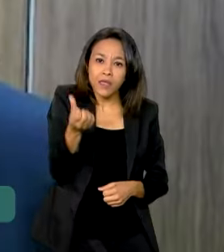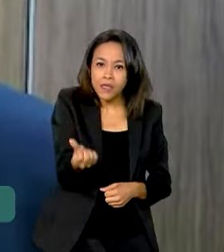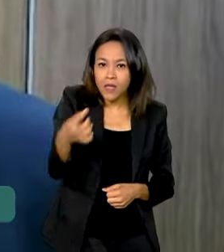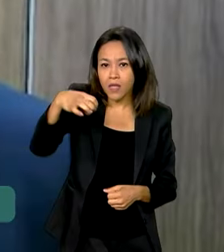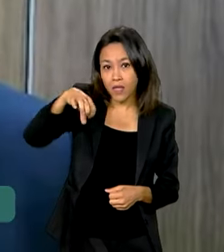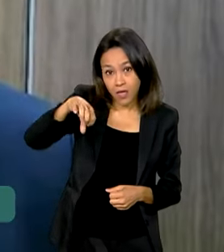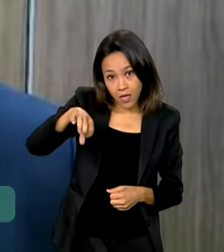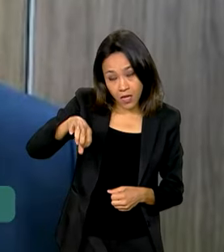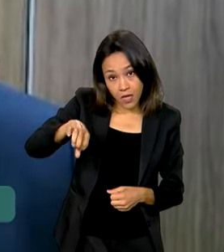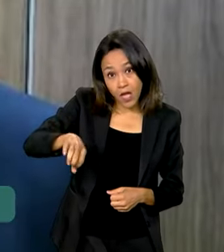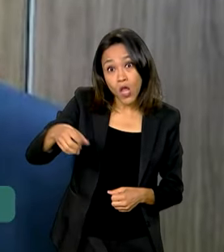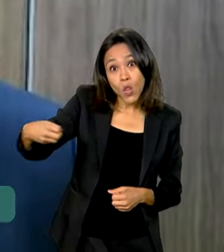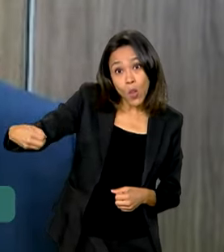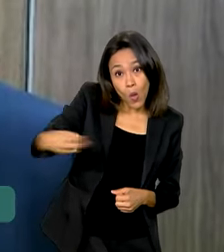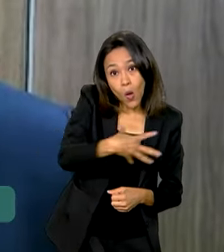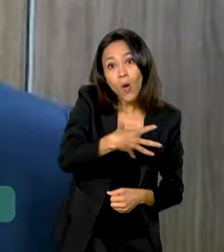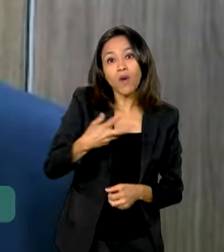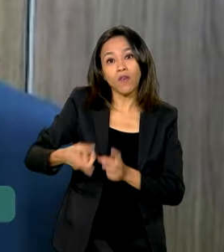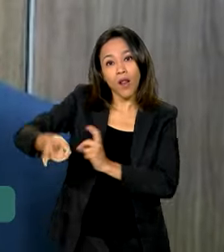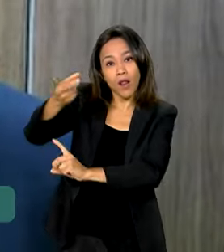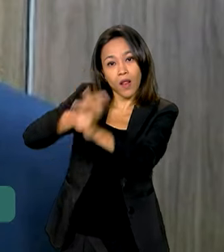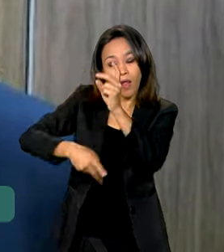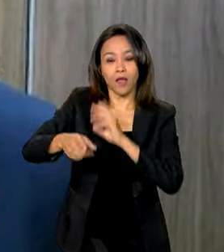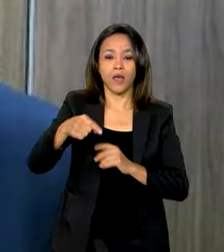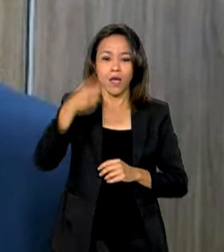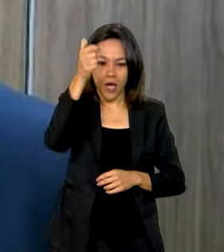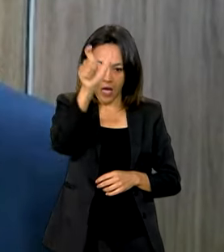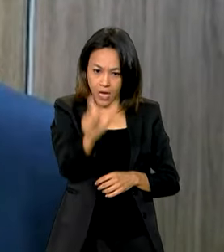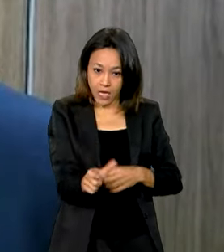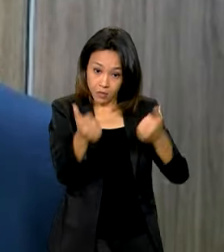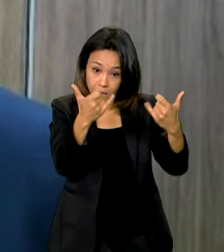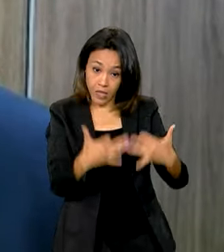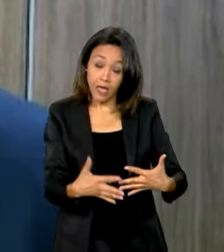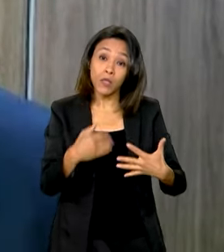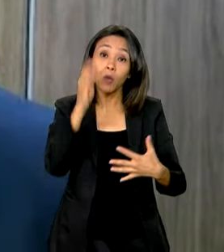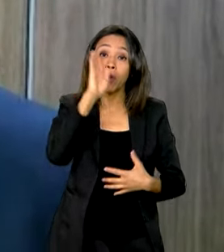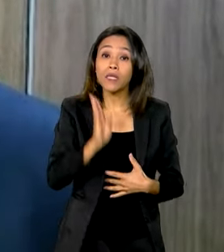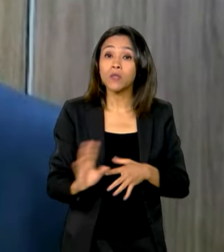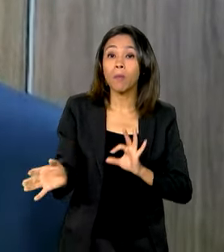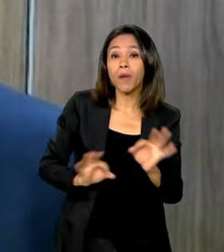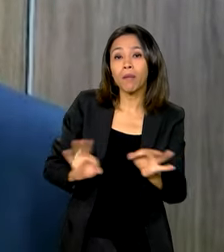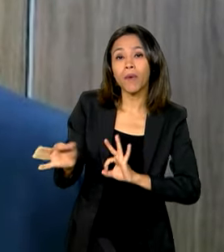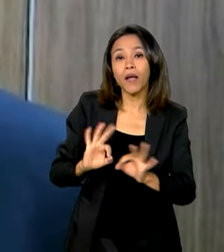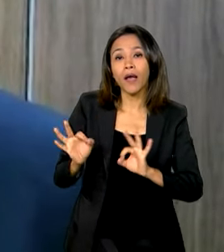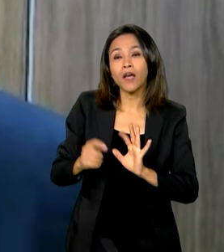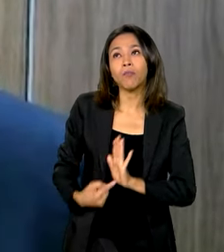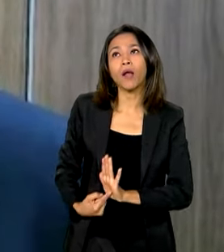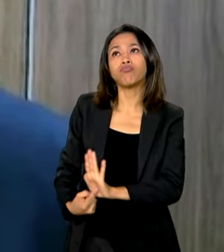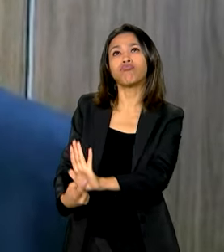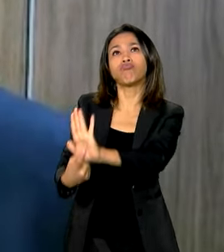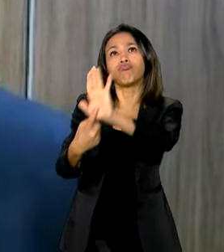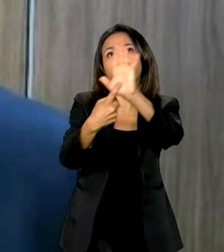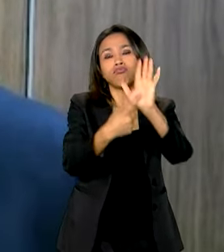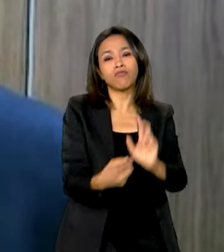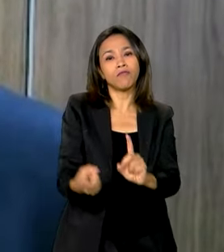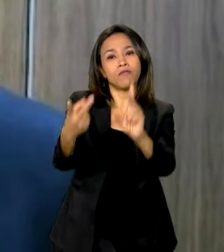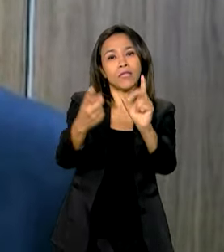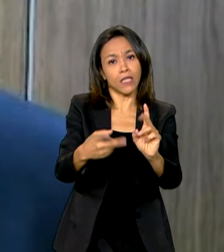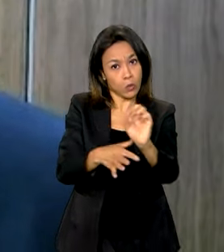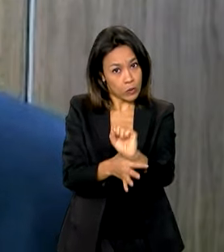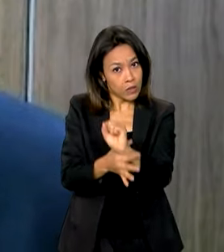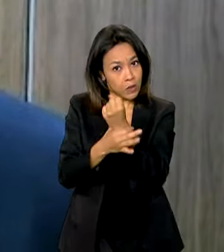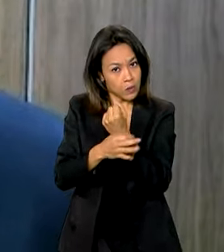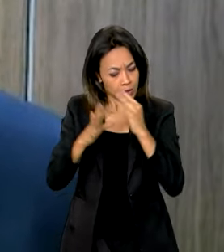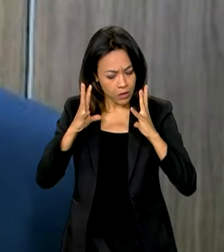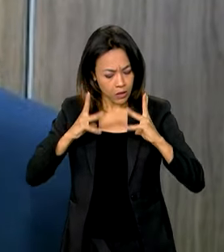É o Brasil preparado para levar ao mundo os seus produtos com muita tranquilidade, com muita segurança sanitária e